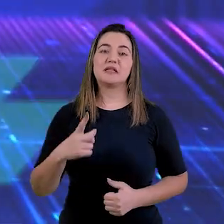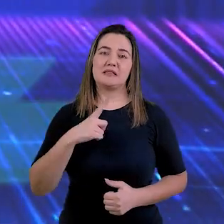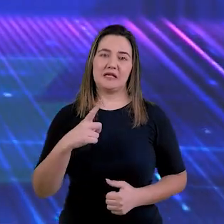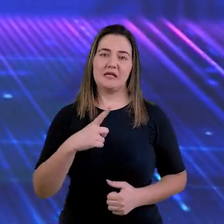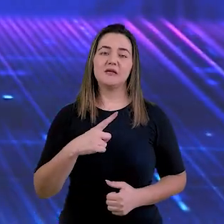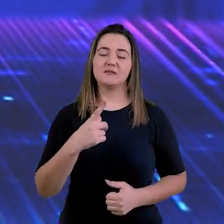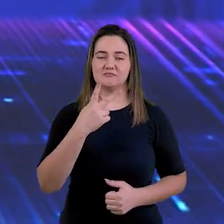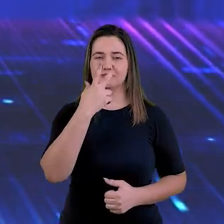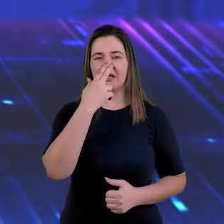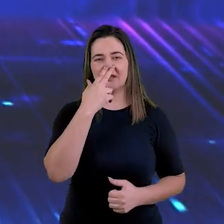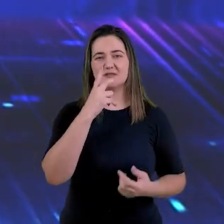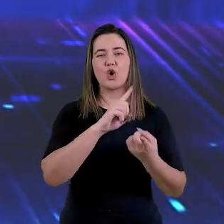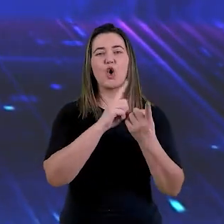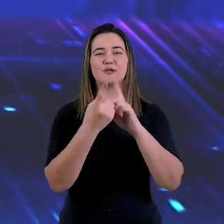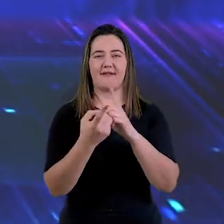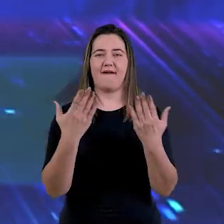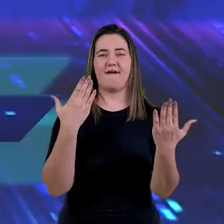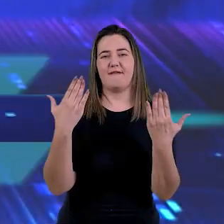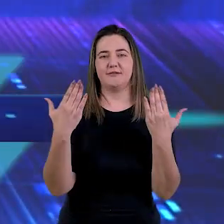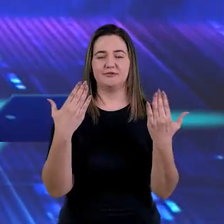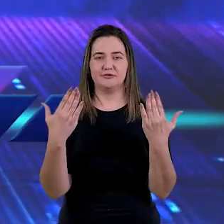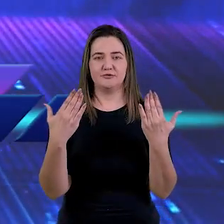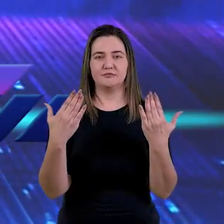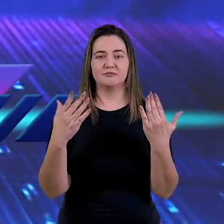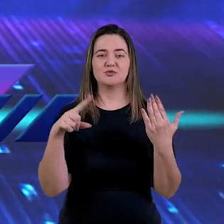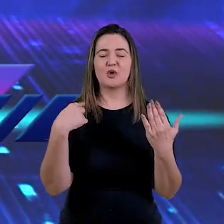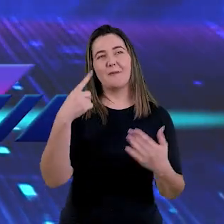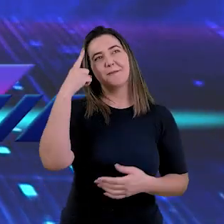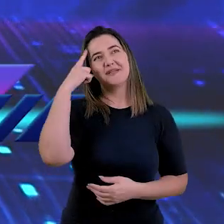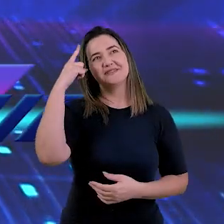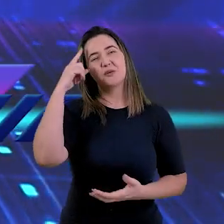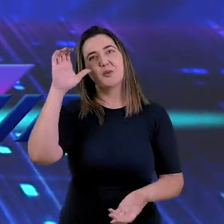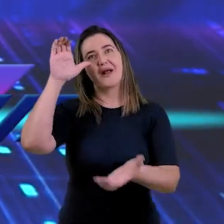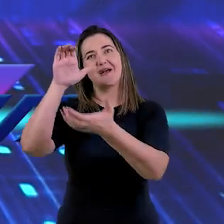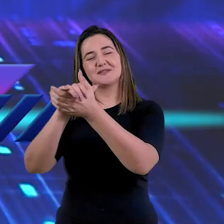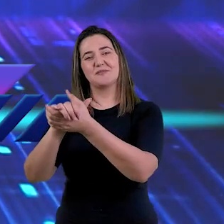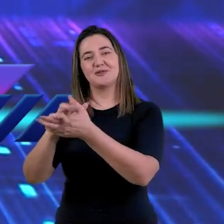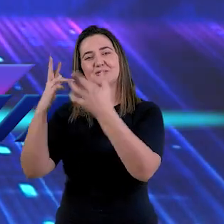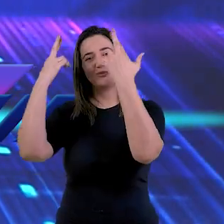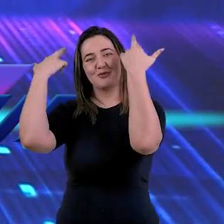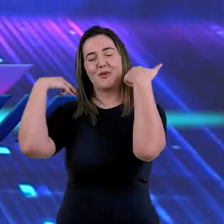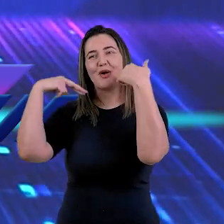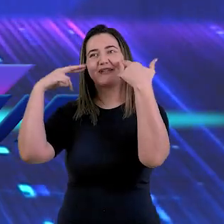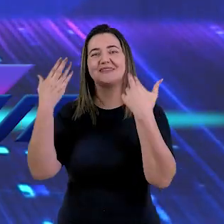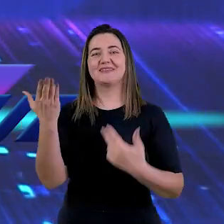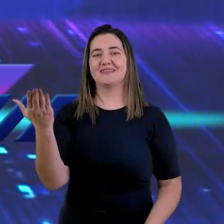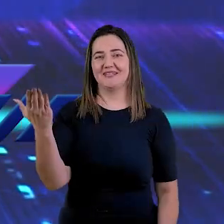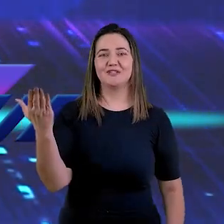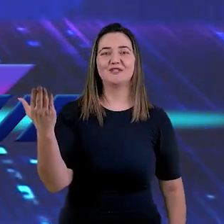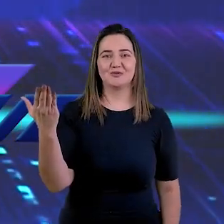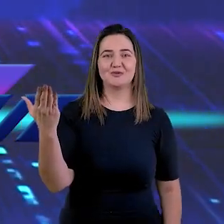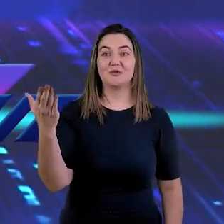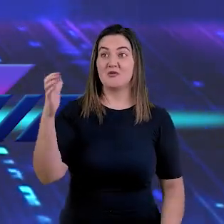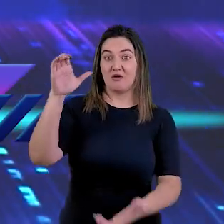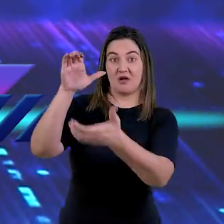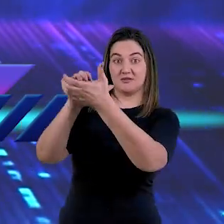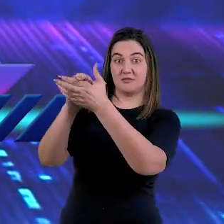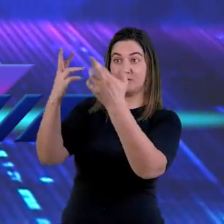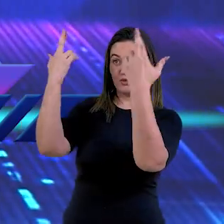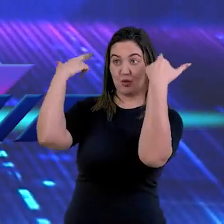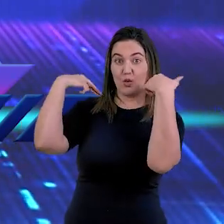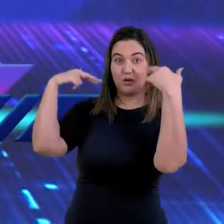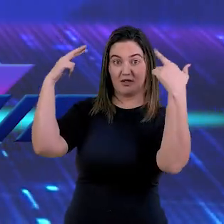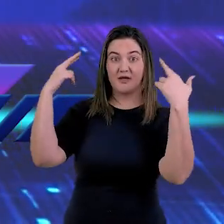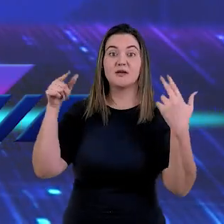Há um contraste quando pensamos nas bodas do cordeiro. O